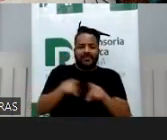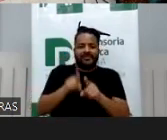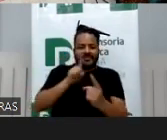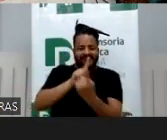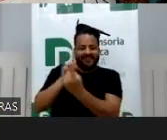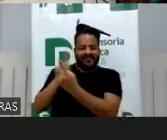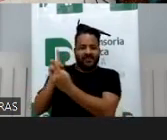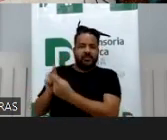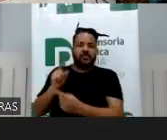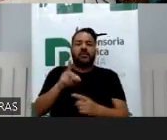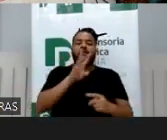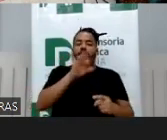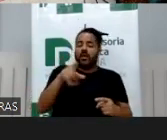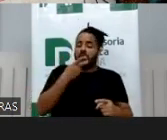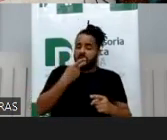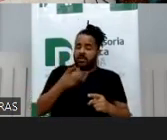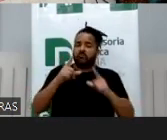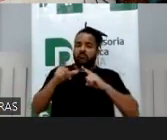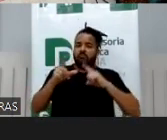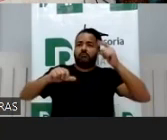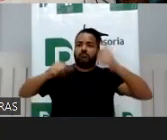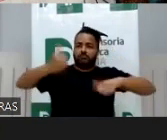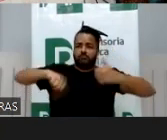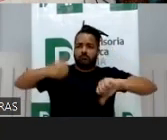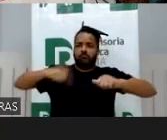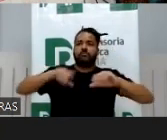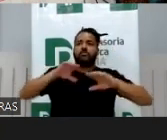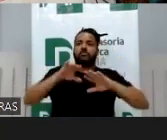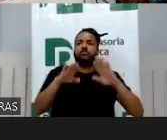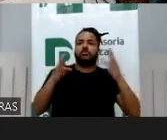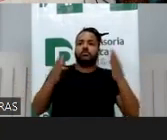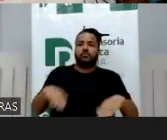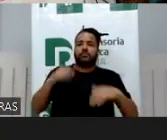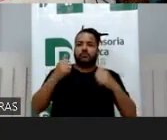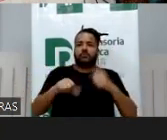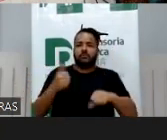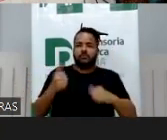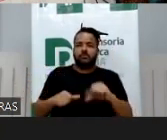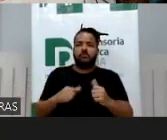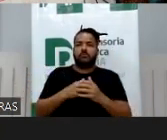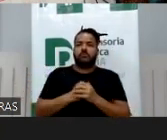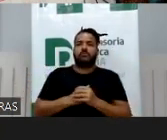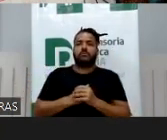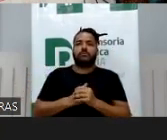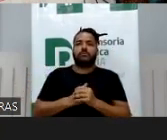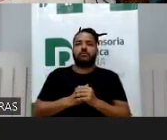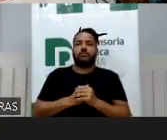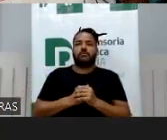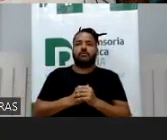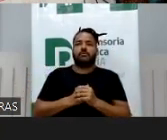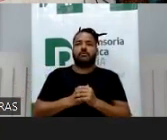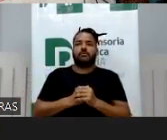justificação e, dentre as alegações, a mãe trouxe, a mãe trouxe, o meu tempo tá esgotado?